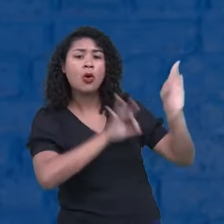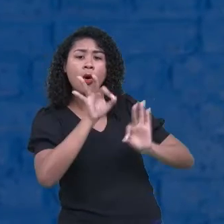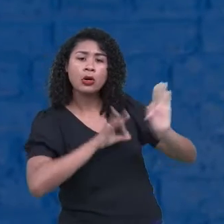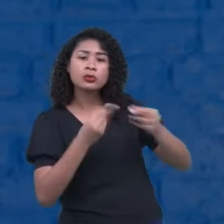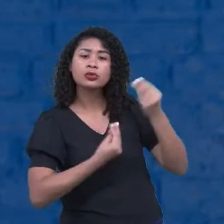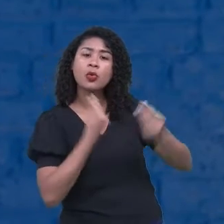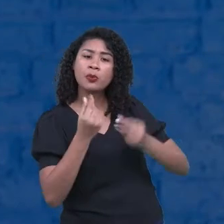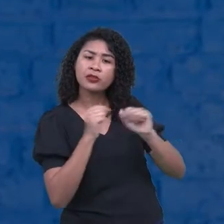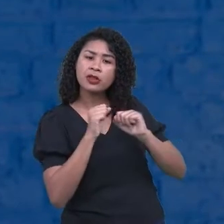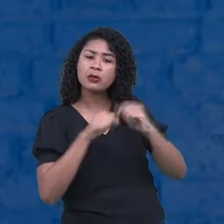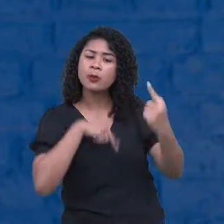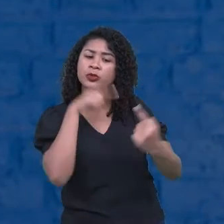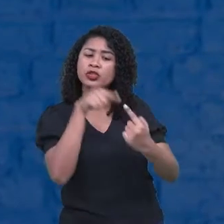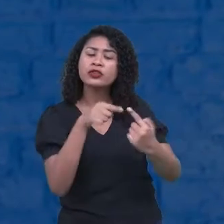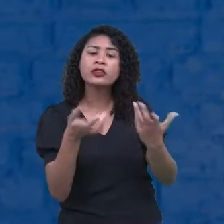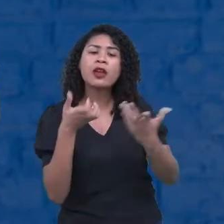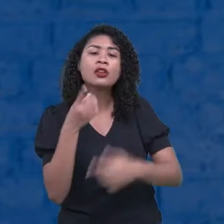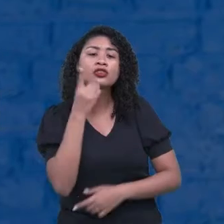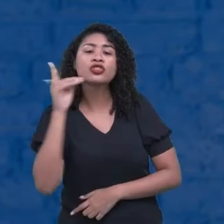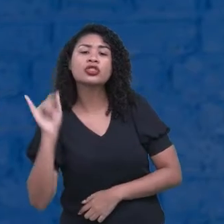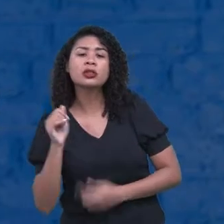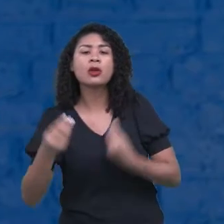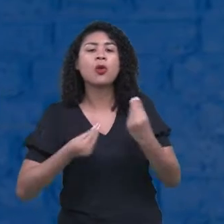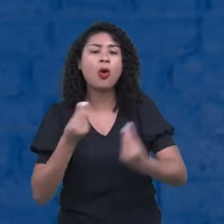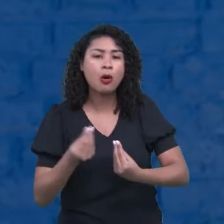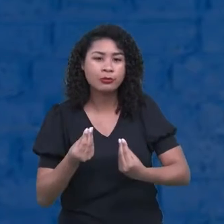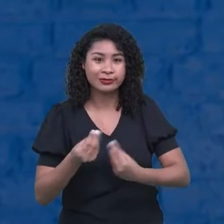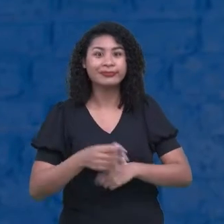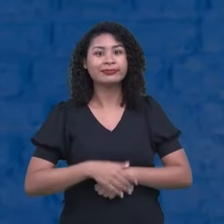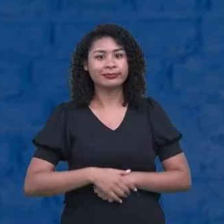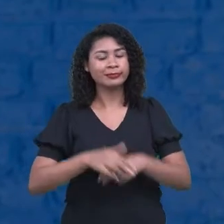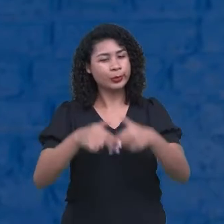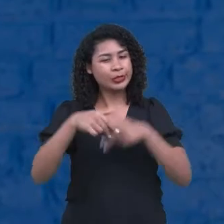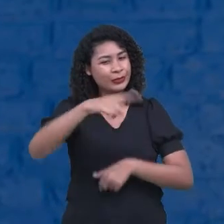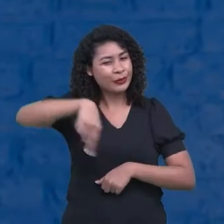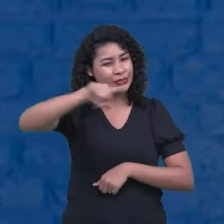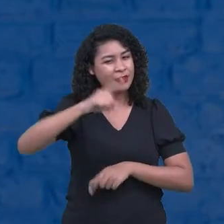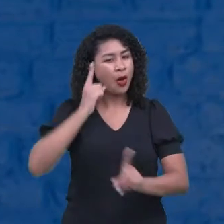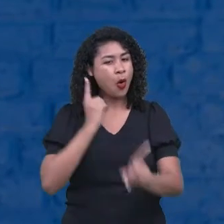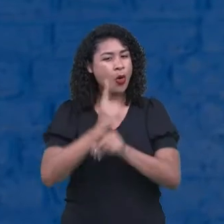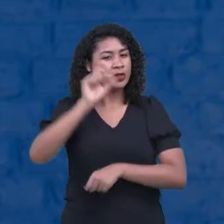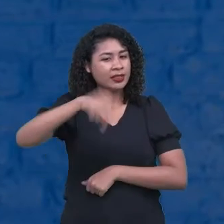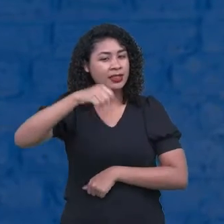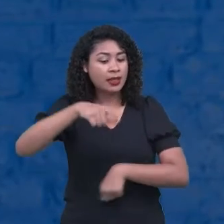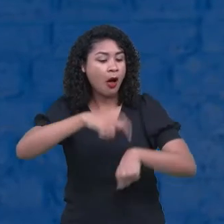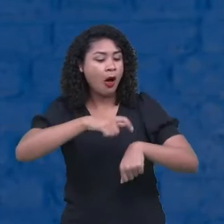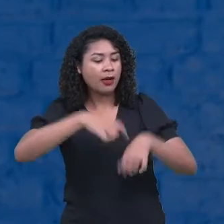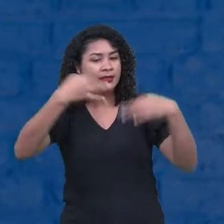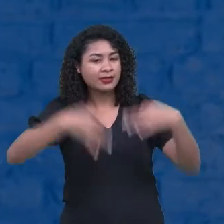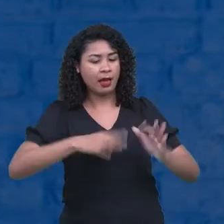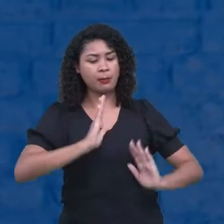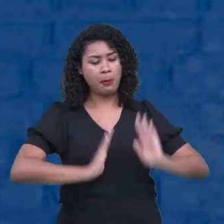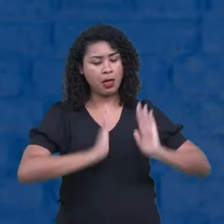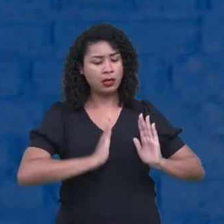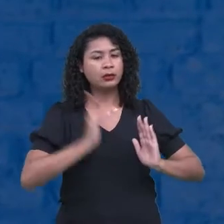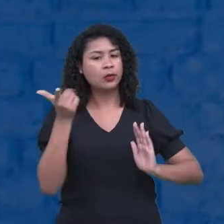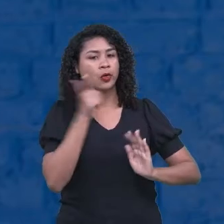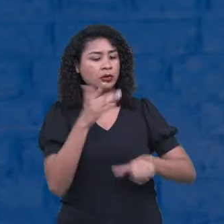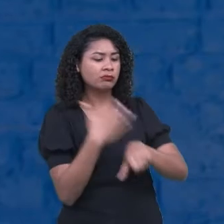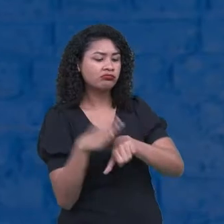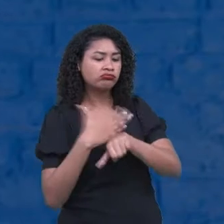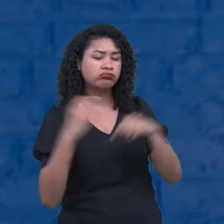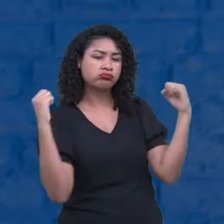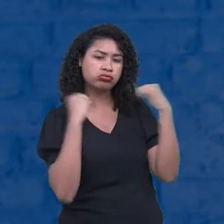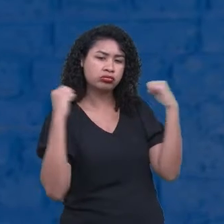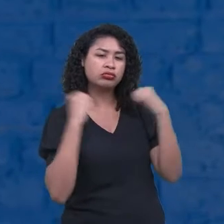você vai ver que você vai encontrar, sim, um momento para fazer a sua atividade física e cuidar o quê? Do seu corpo e da sua saúde